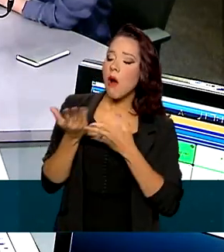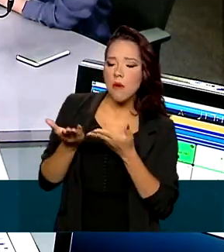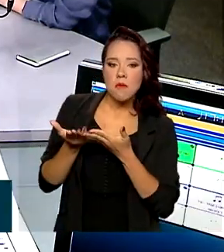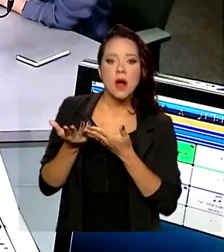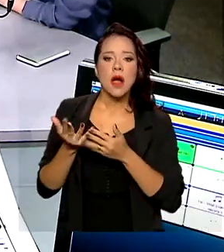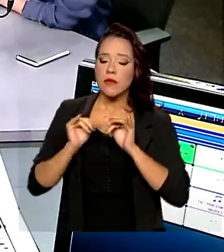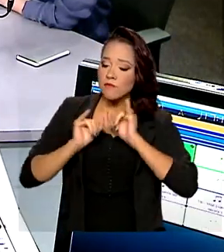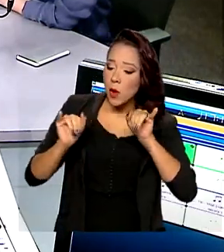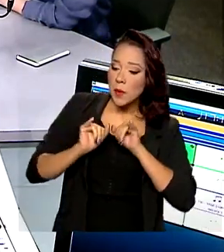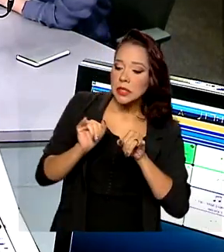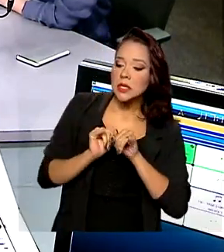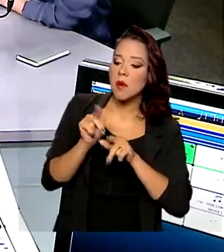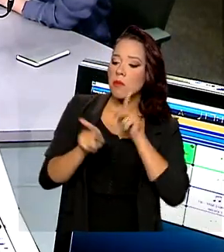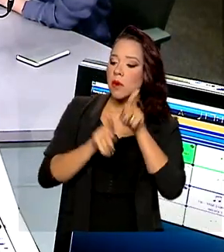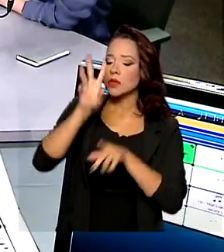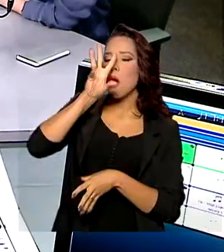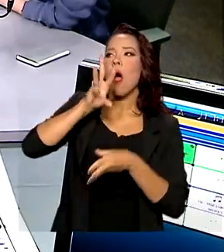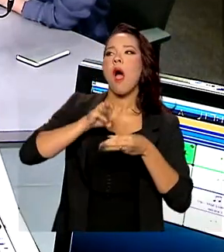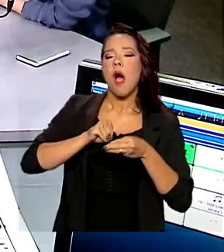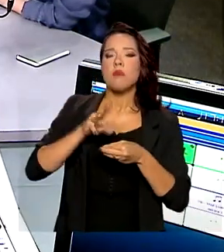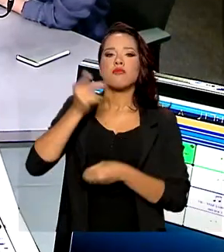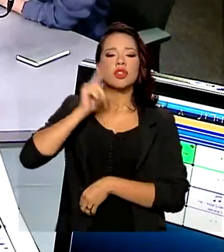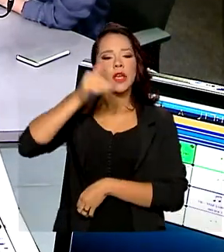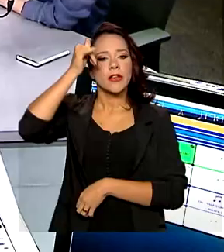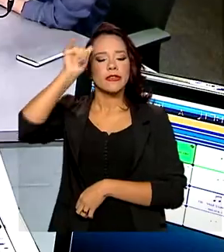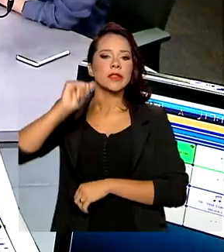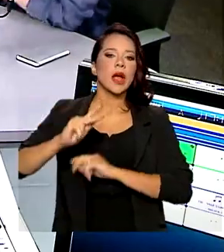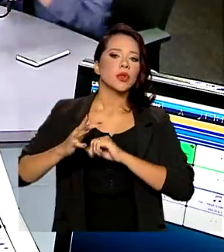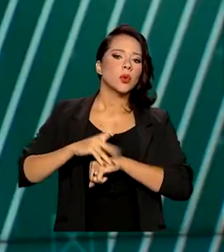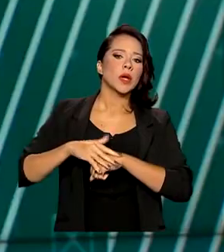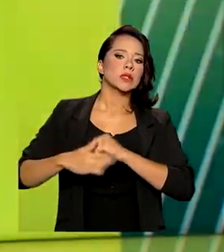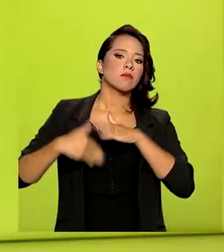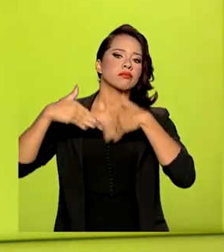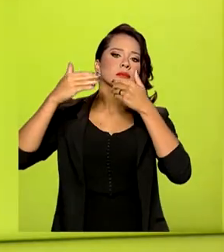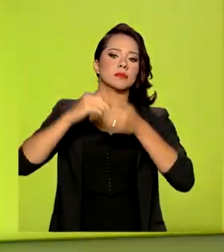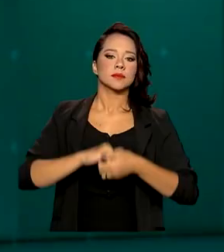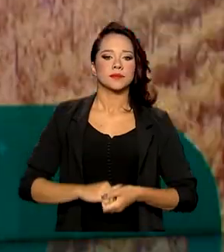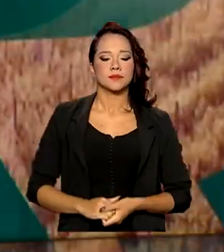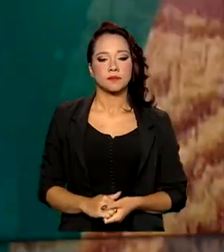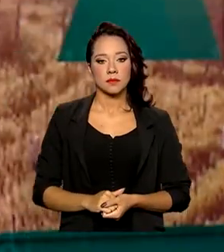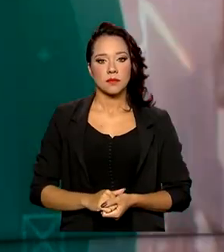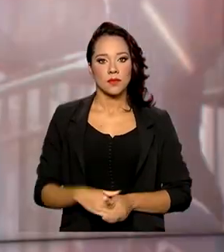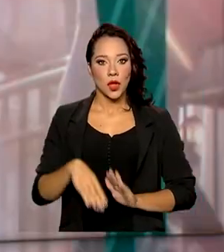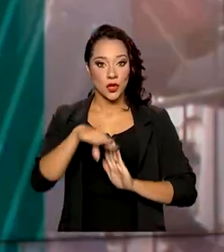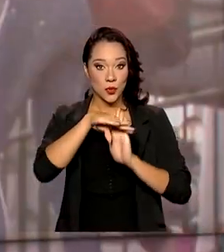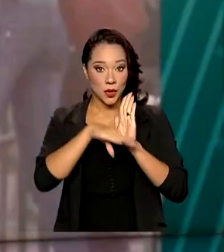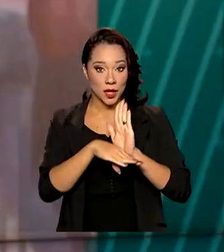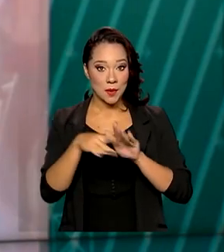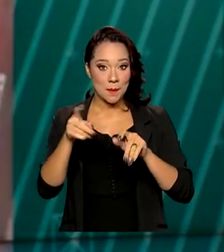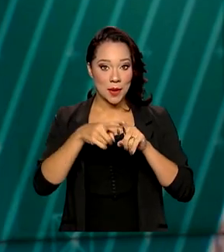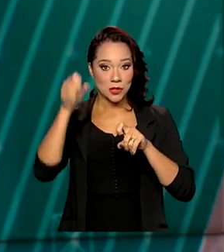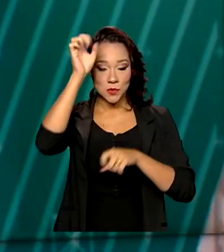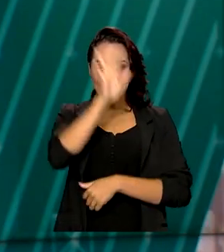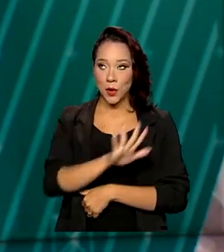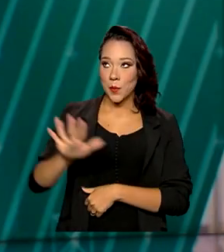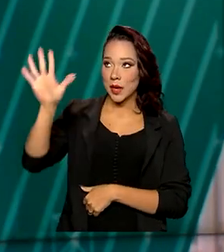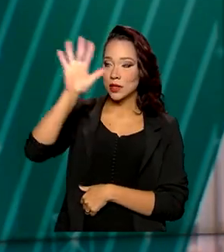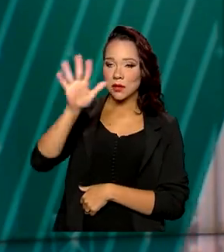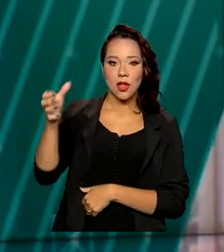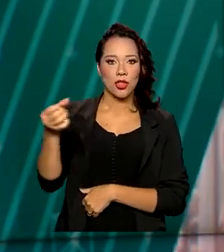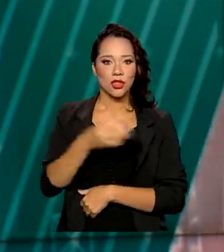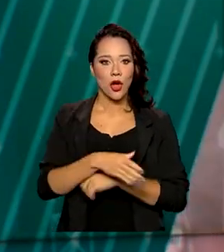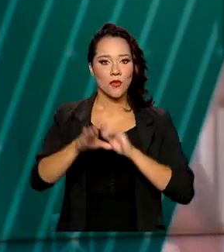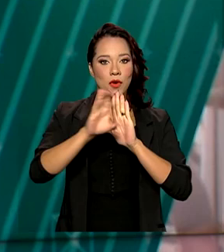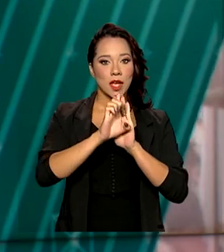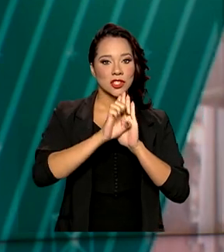é a melhor forma de se evitar a progressão dessa doença. E o programa Médicos pelo Brasil abriu um novo